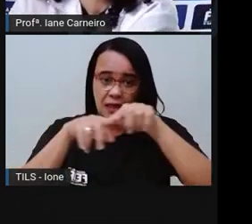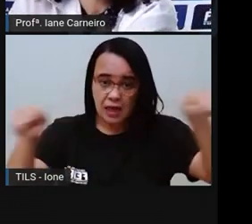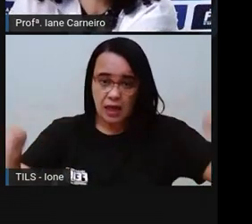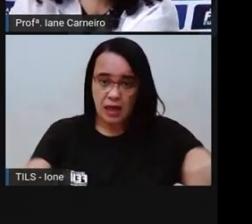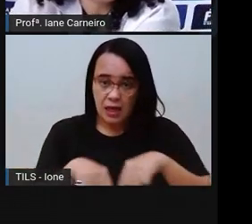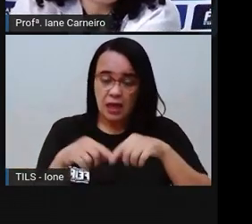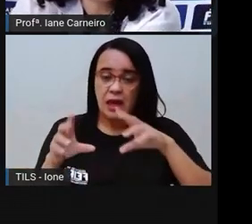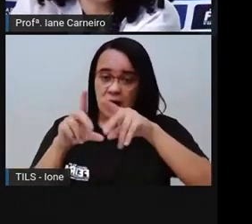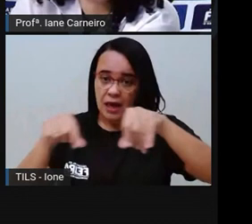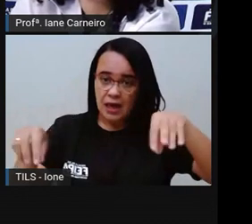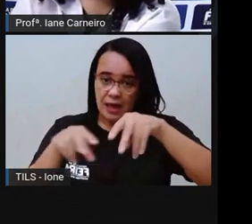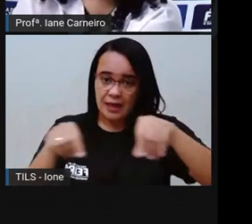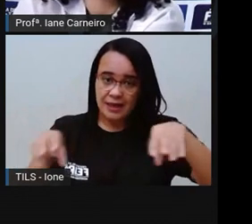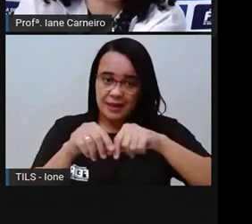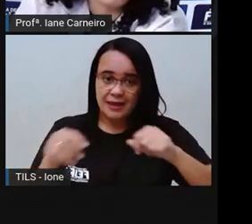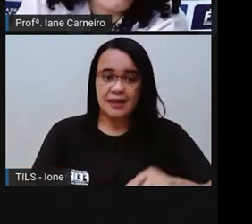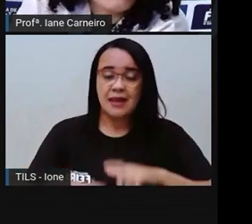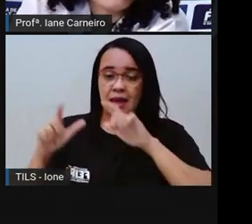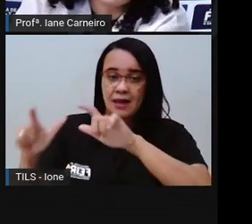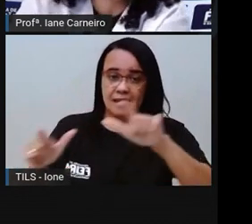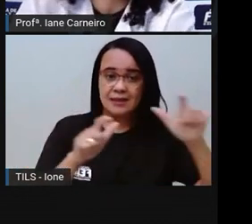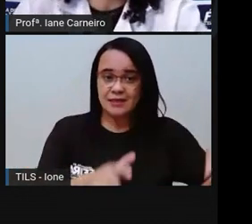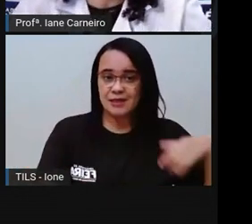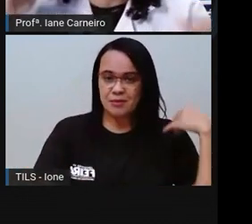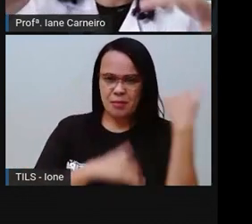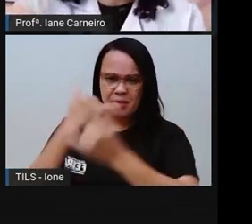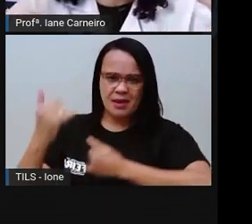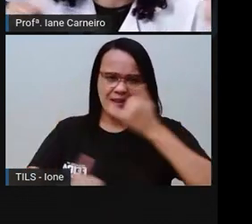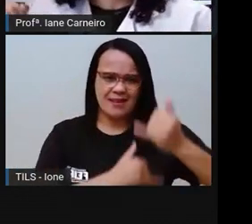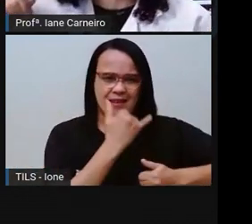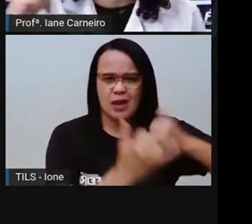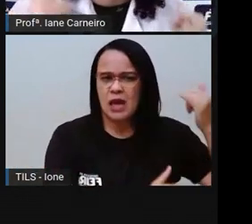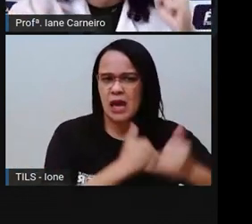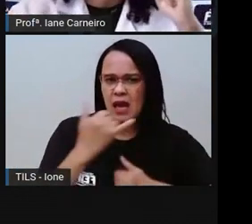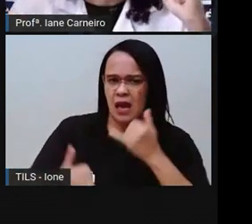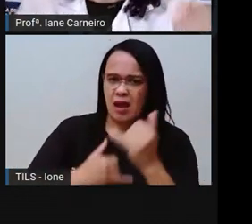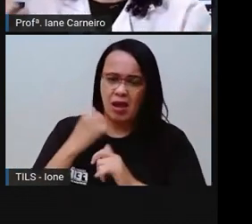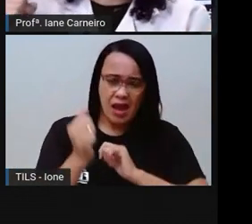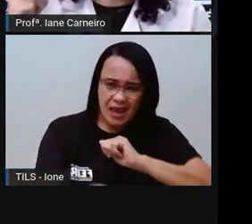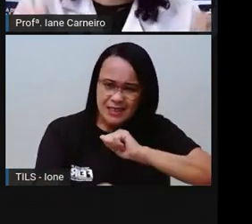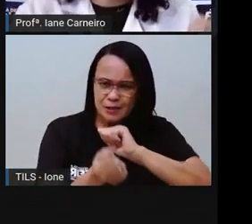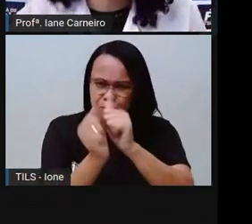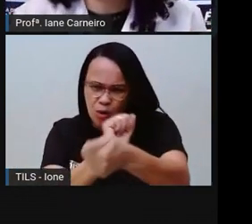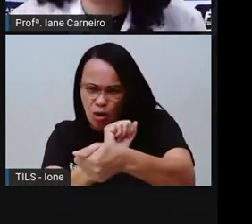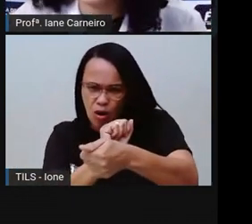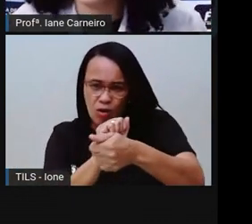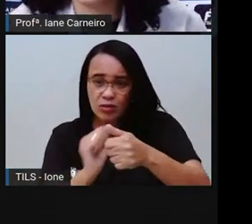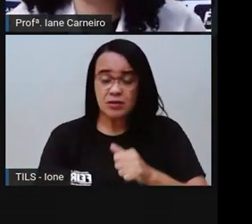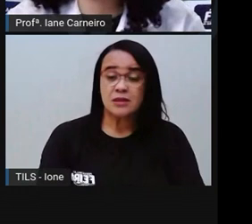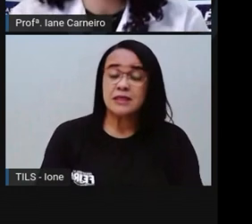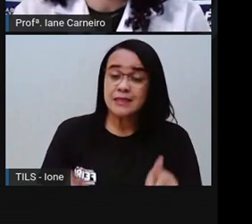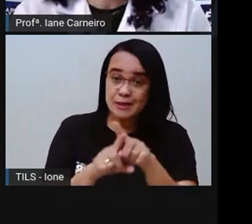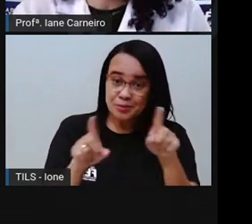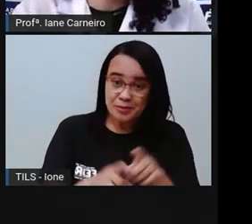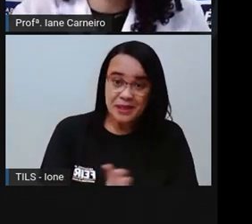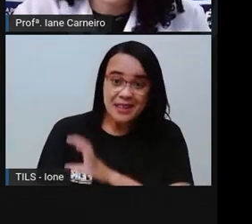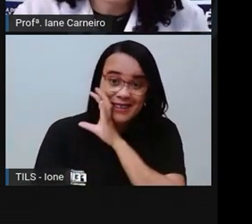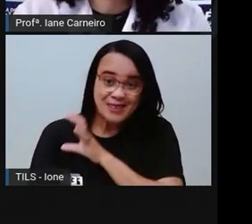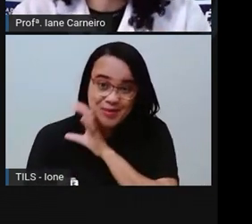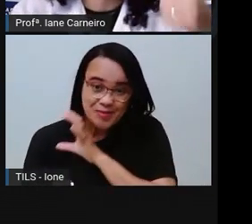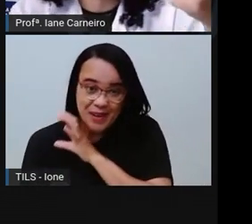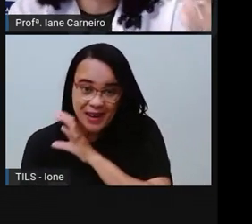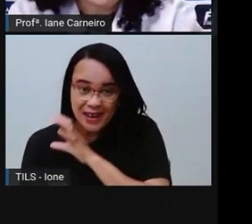Tem espaço para fazer esportes, Então, tem aqueles equipamentos para fazer a academia lá. Tem